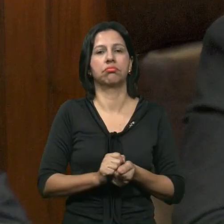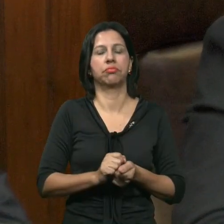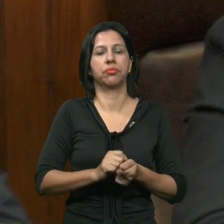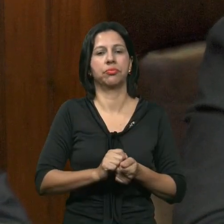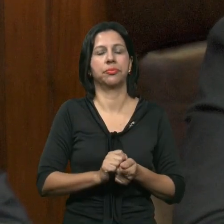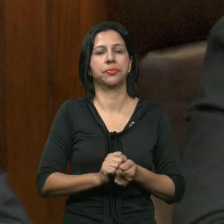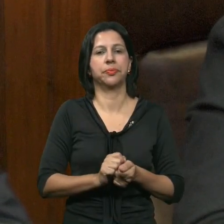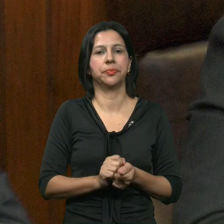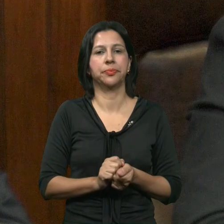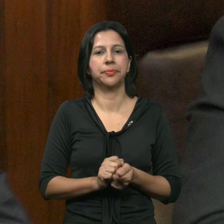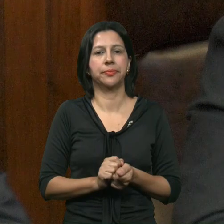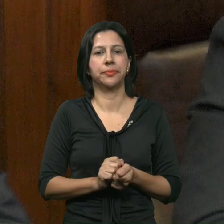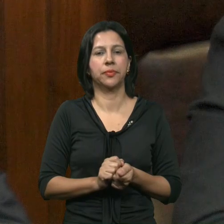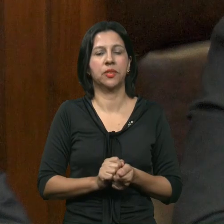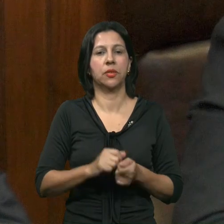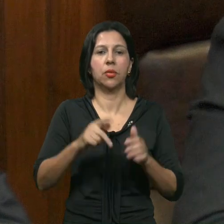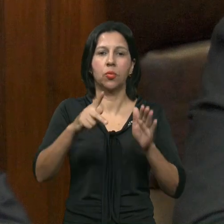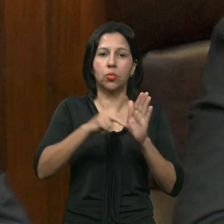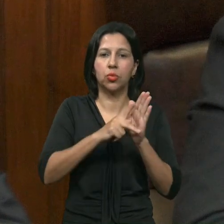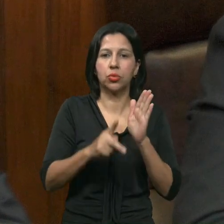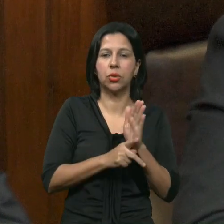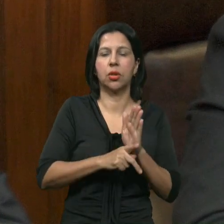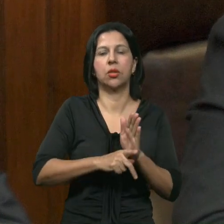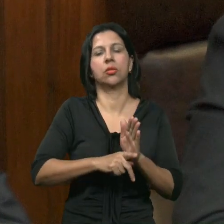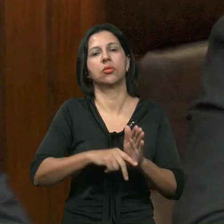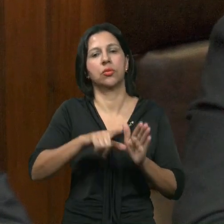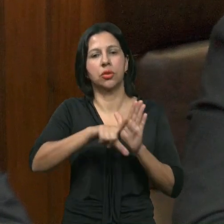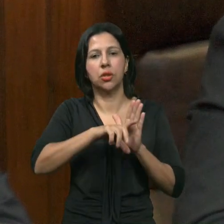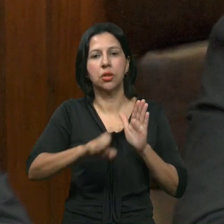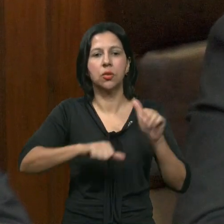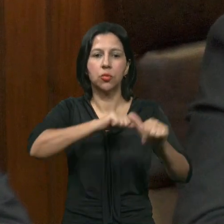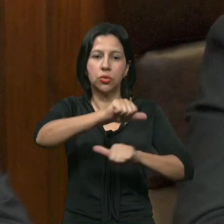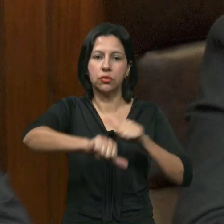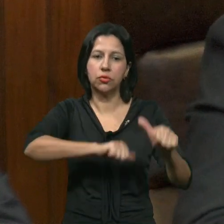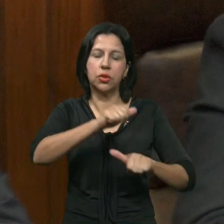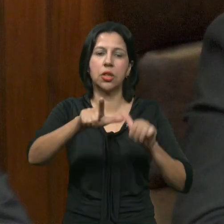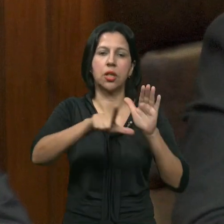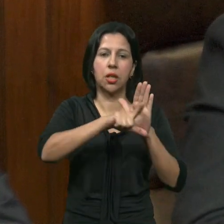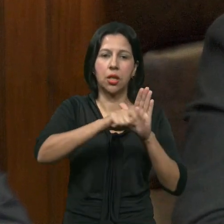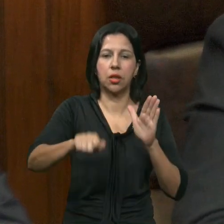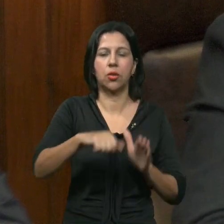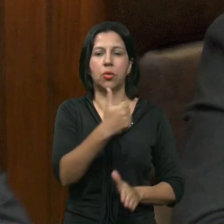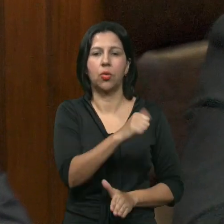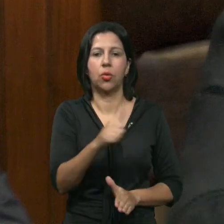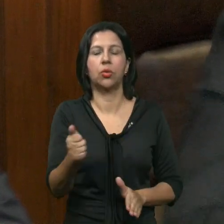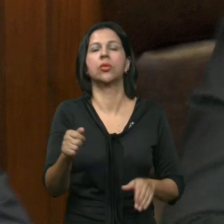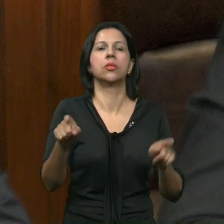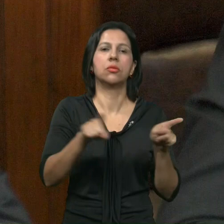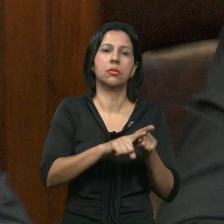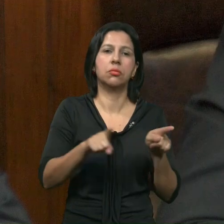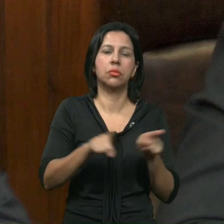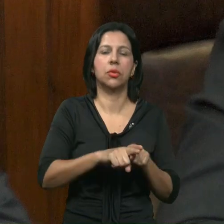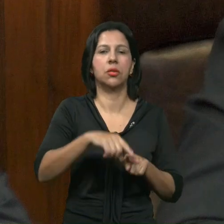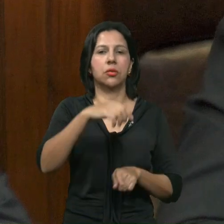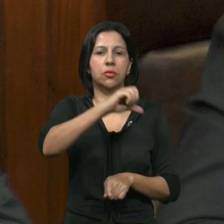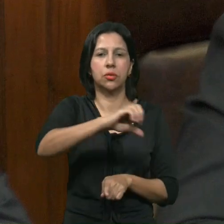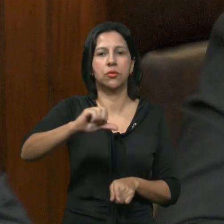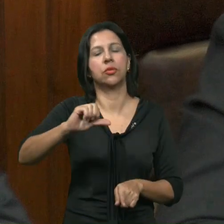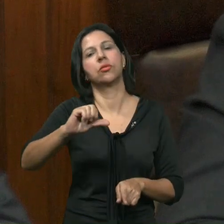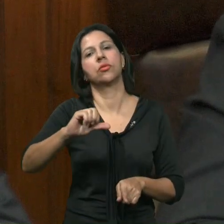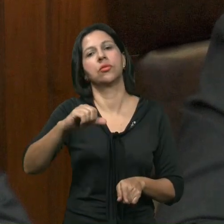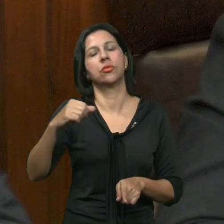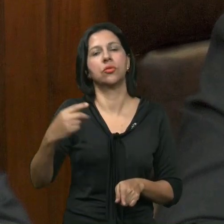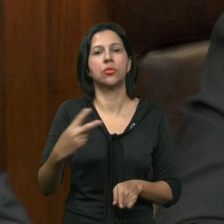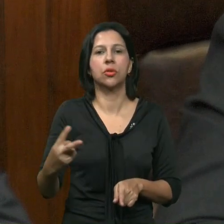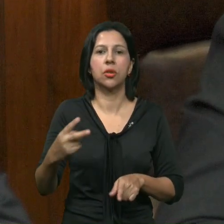-2024 O projeto de lei 23-2024 Modifica as leis complementares Número 11 de 1991 922-2021